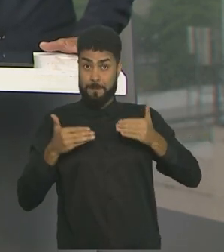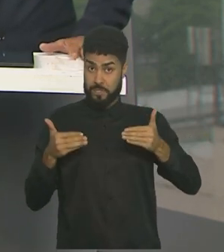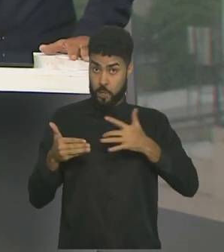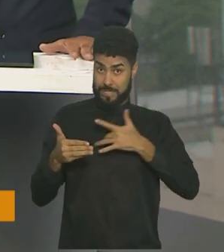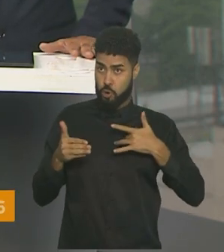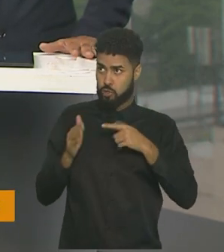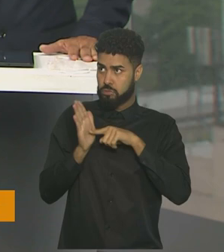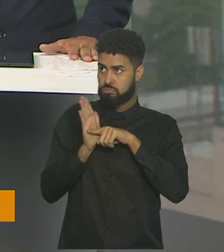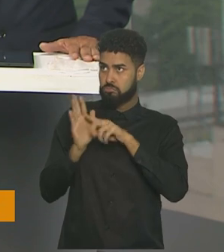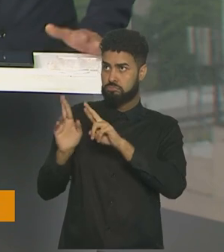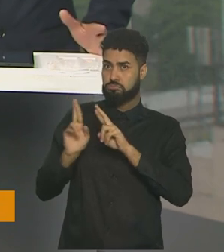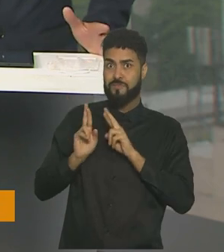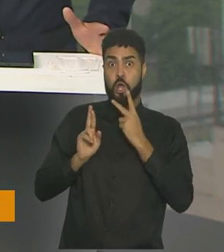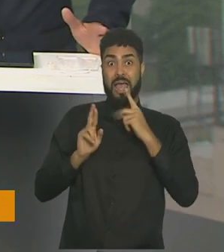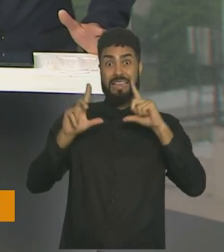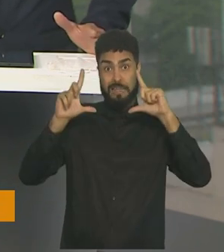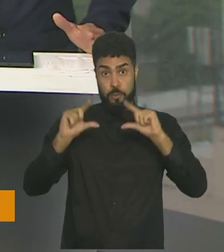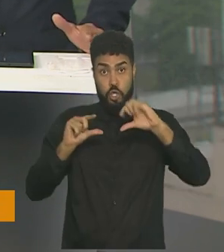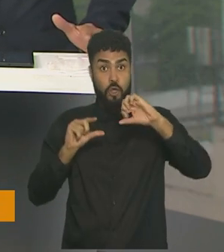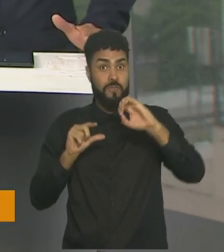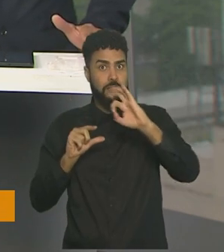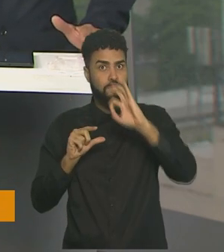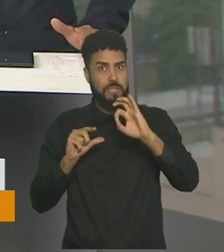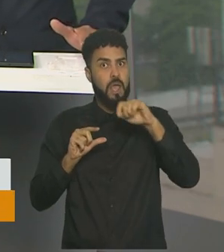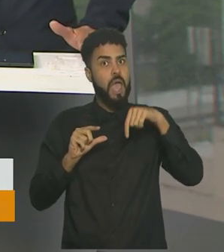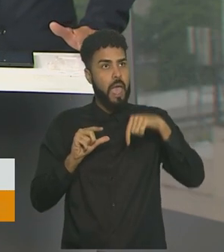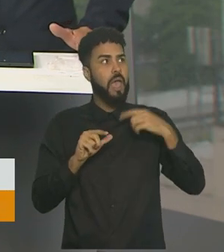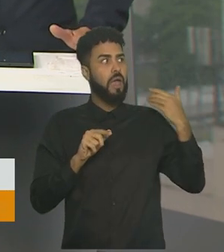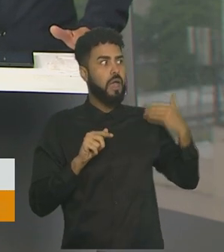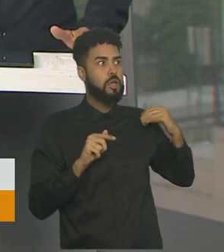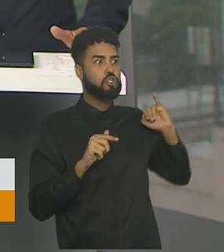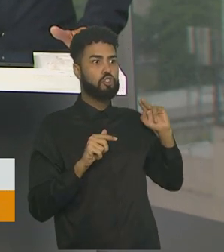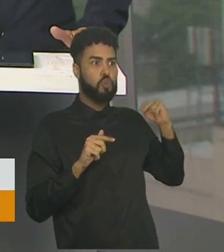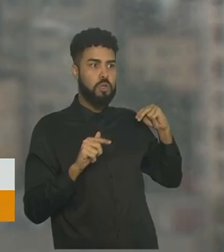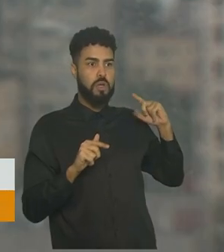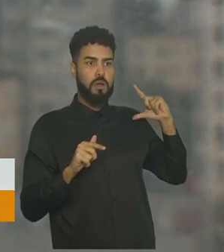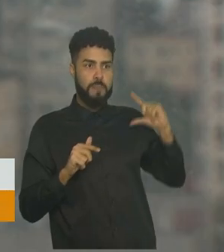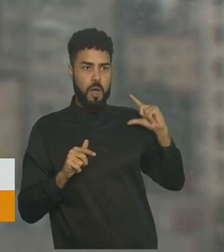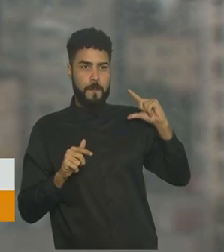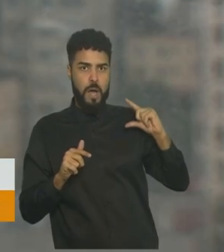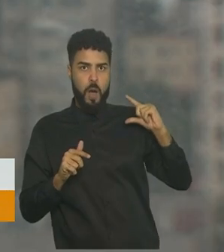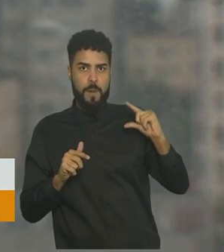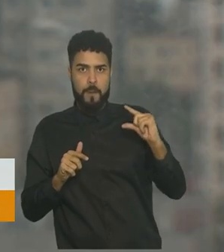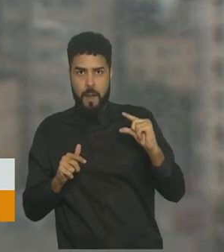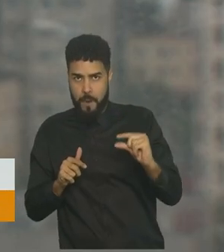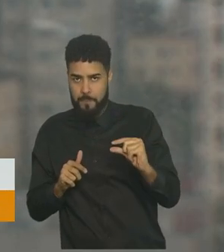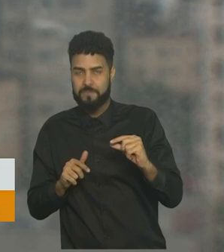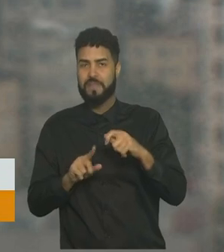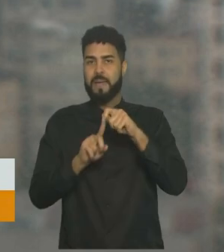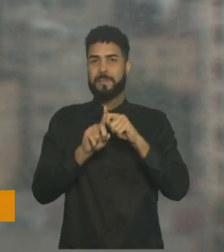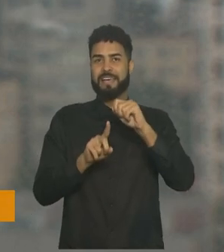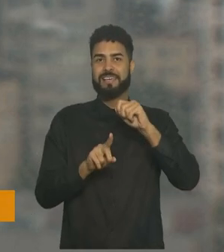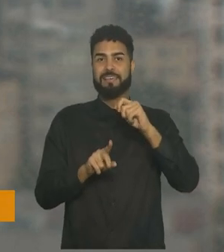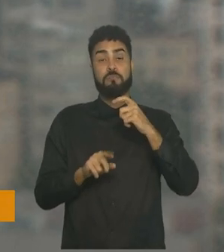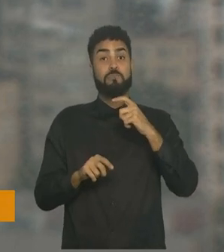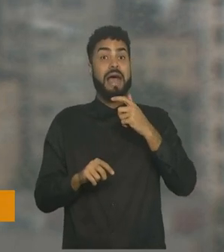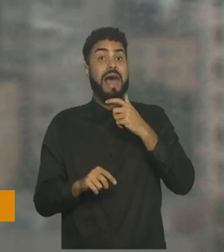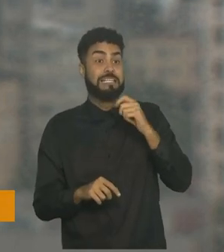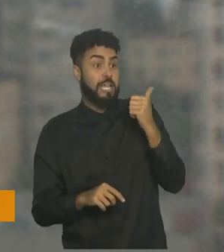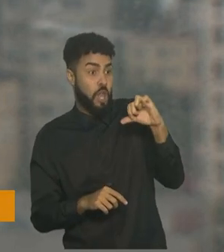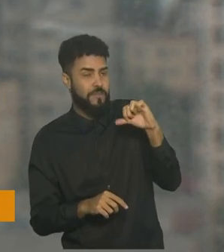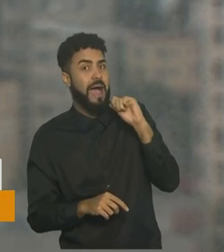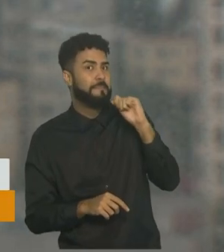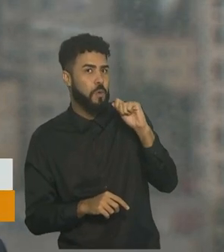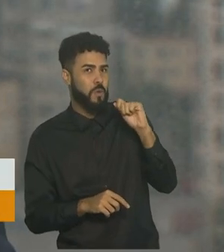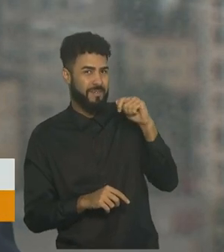quase 90%. Tendência que se acumula desde junho. Em 19 de abril deste ano, o Brasil